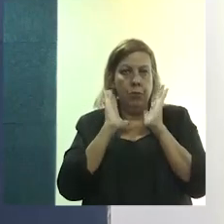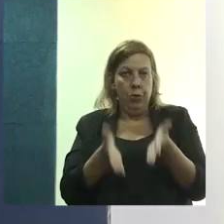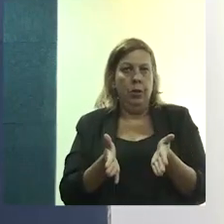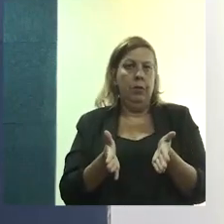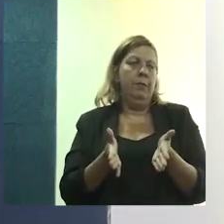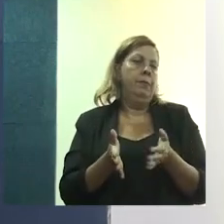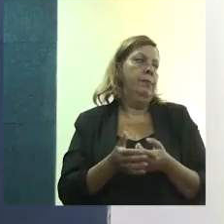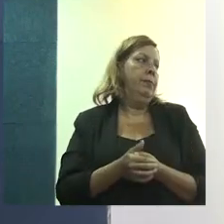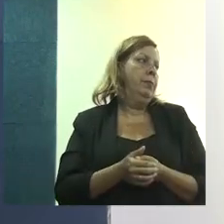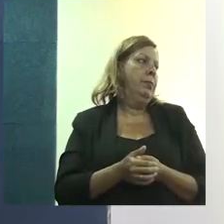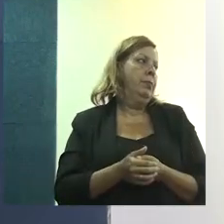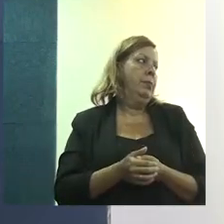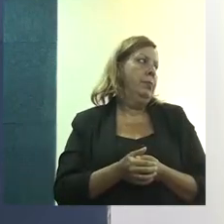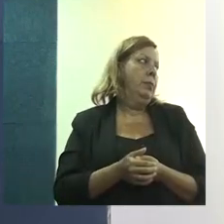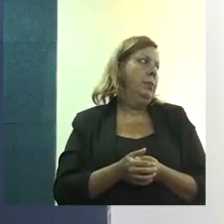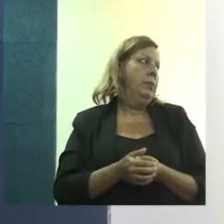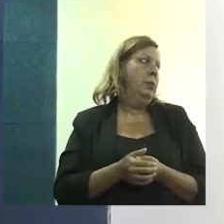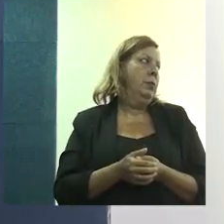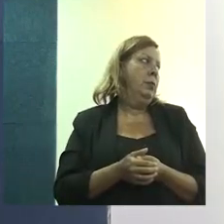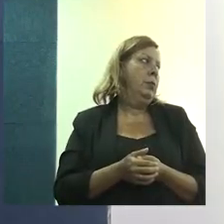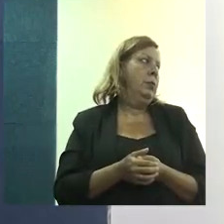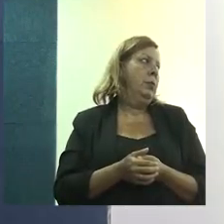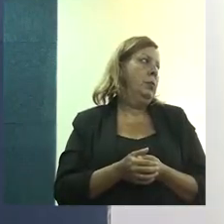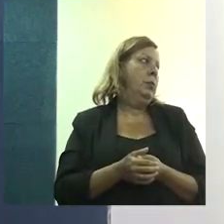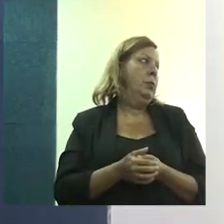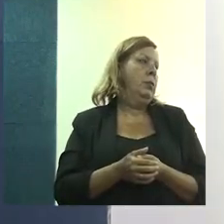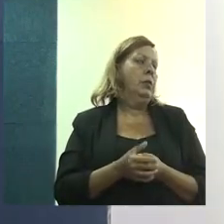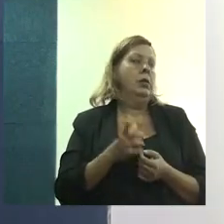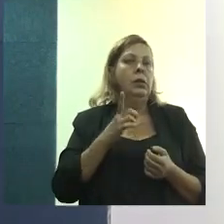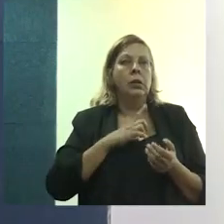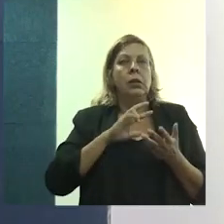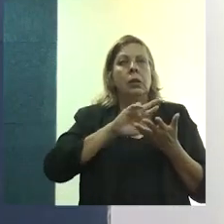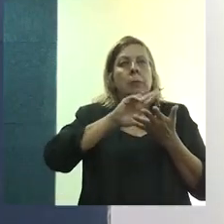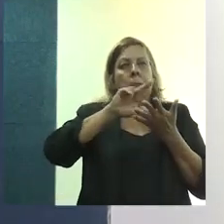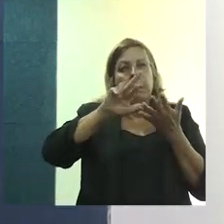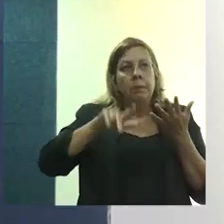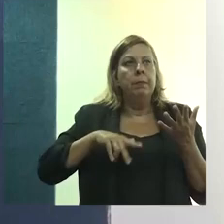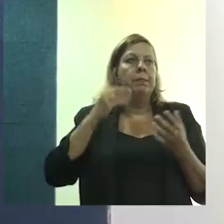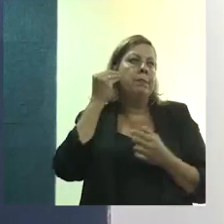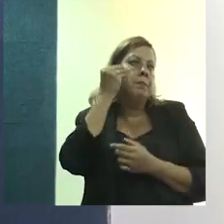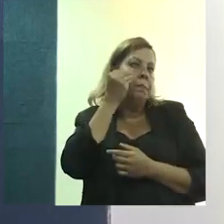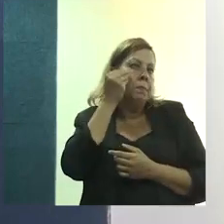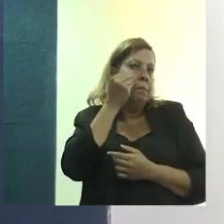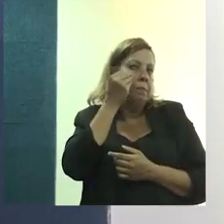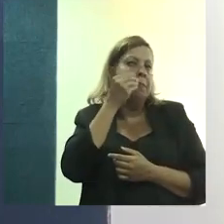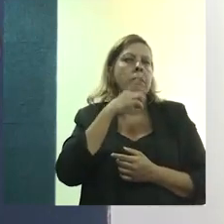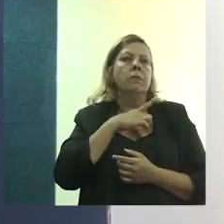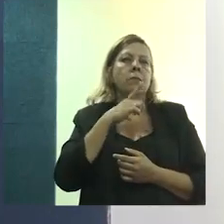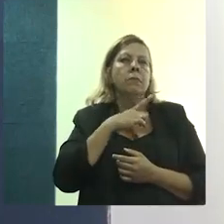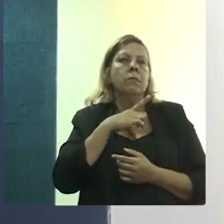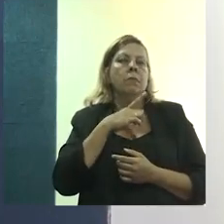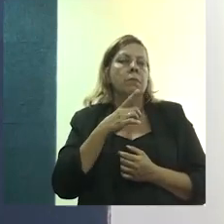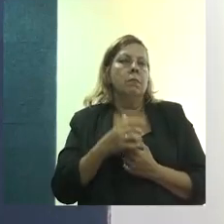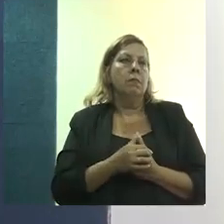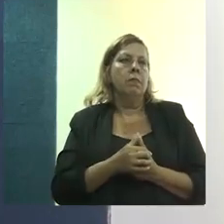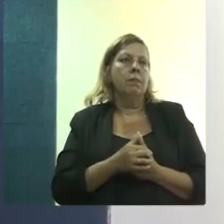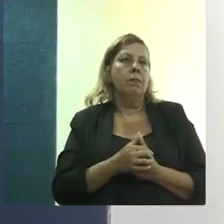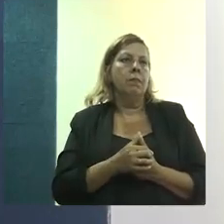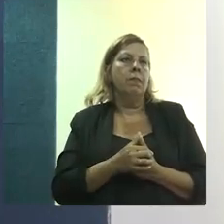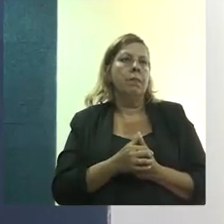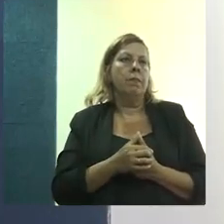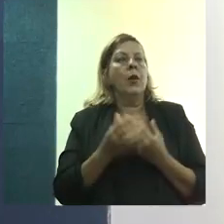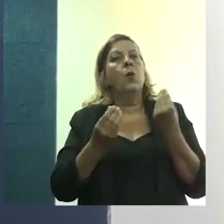um histórico que vem trazendo uma série de experiências que estão aí,